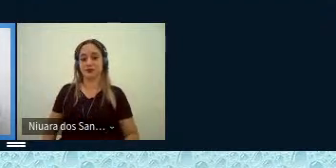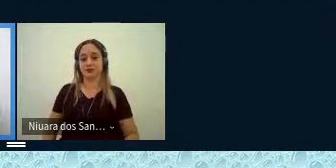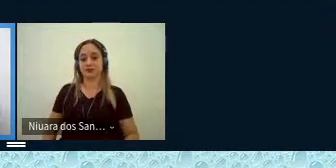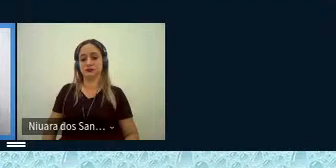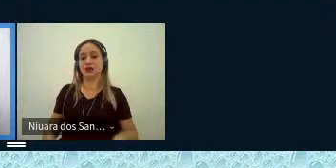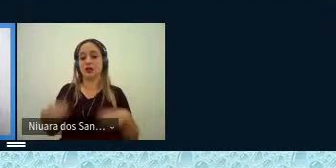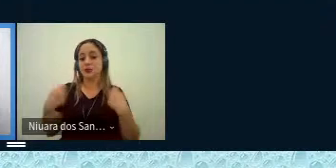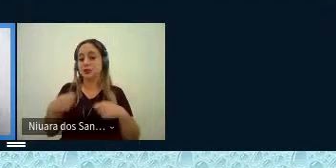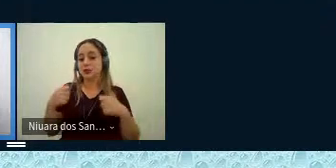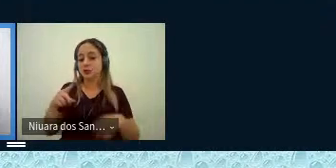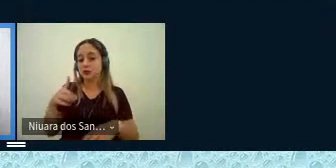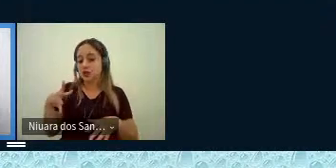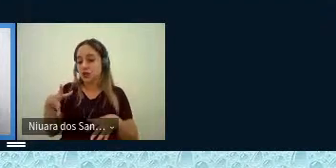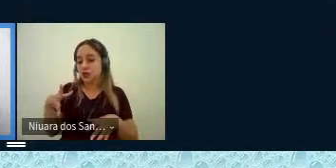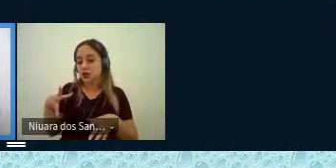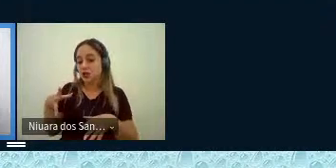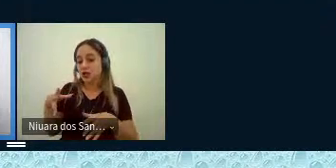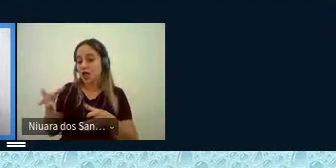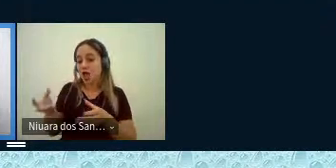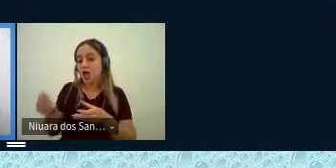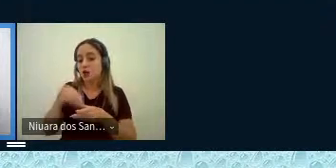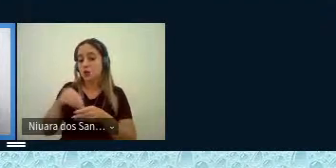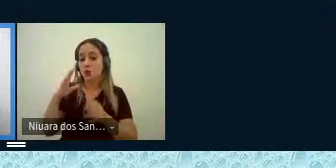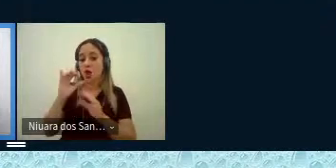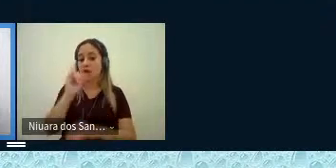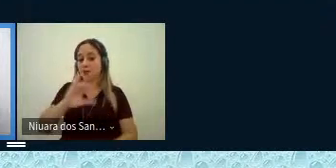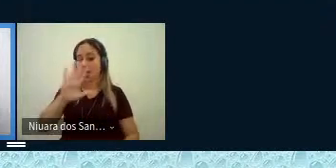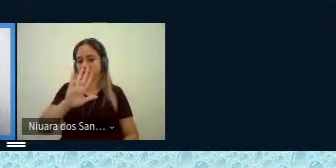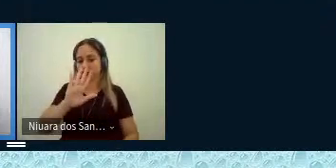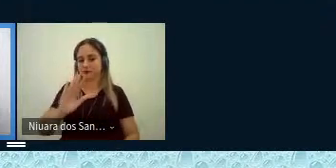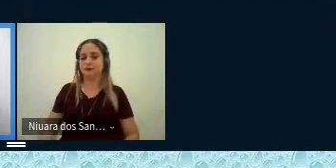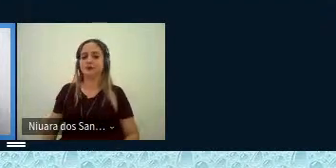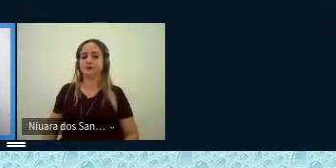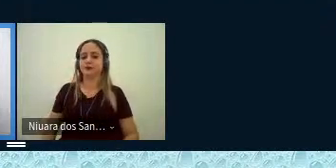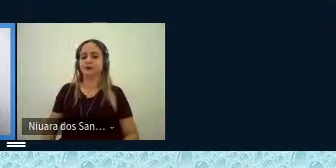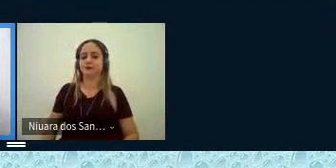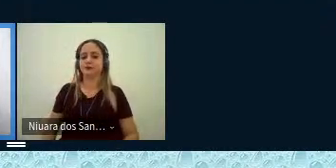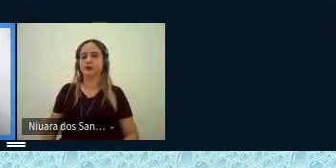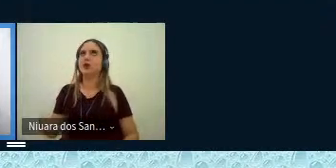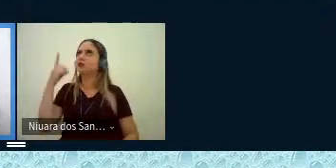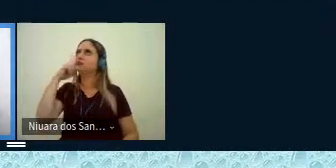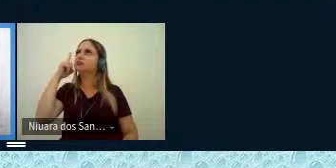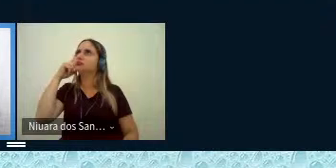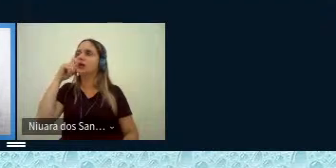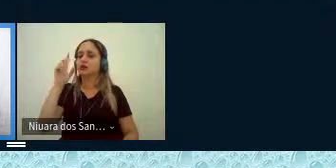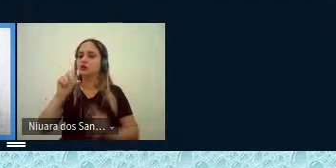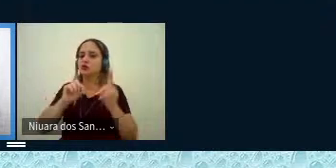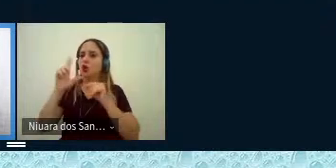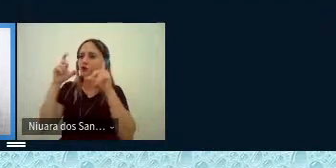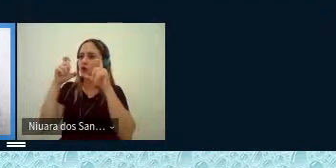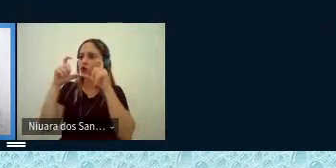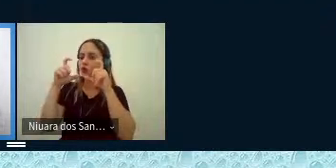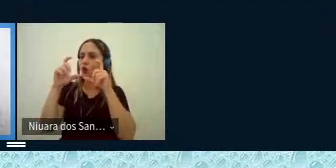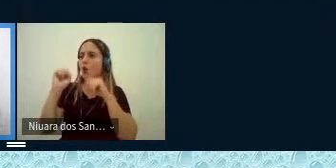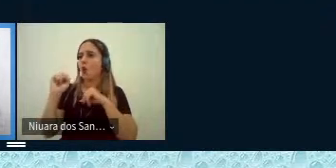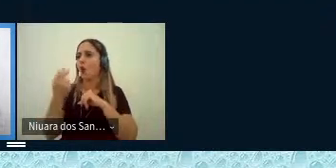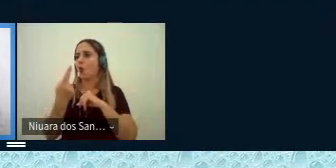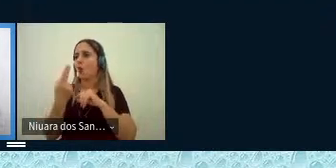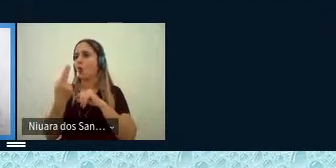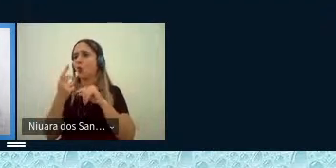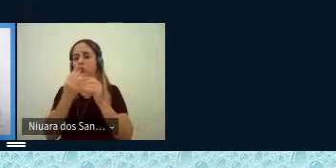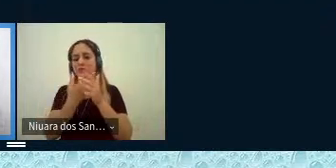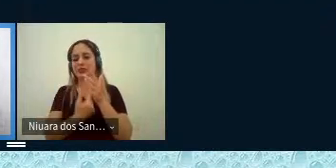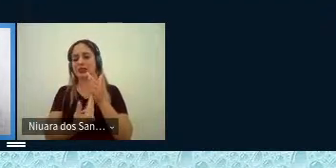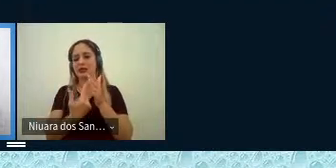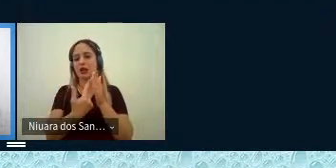necessário que você inclua a ilustração você vai ter que pensar se você escolhe fotografias ou se você escolhe